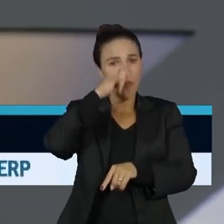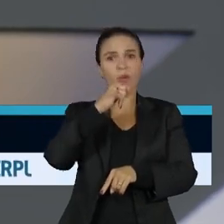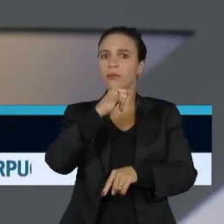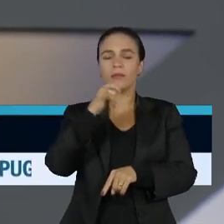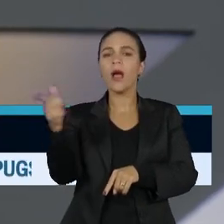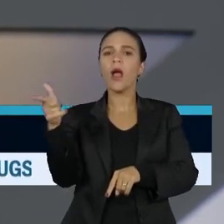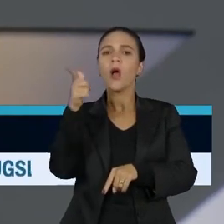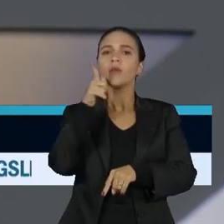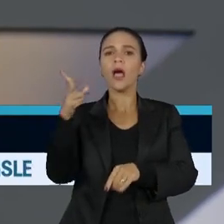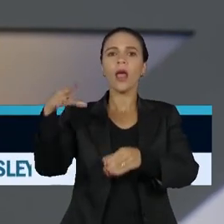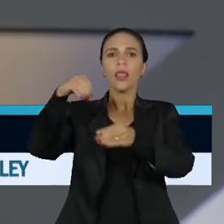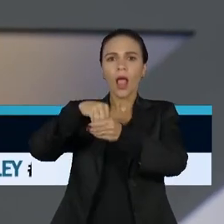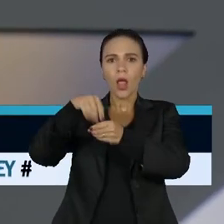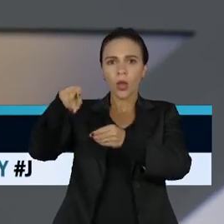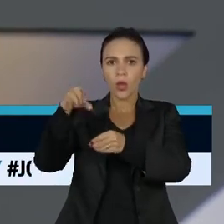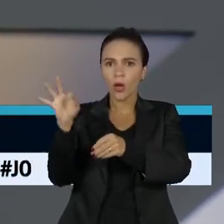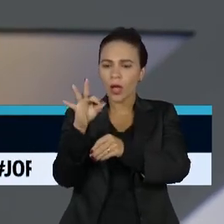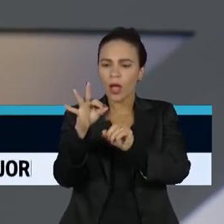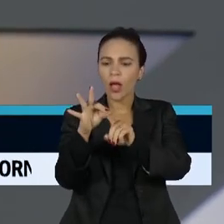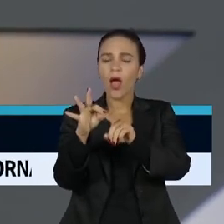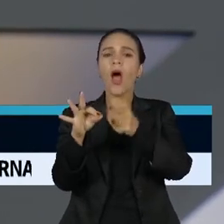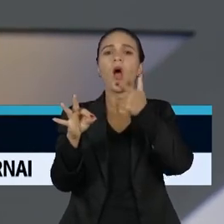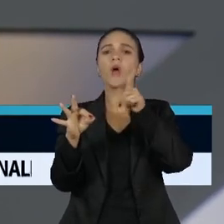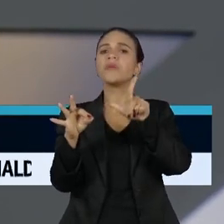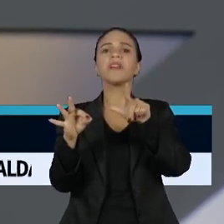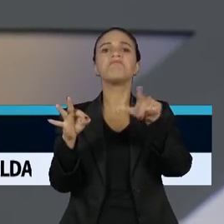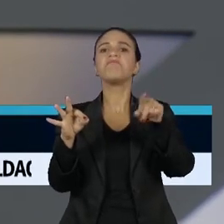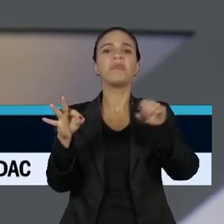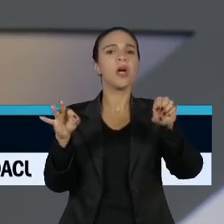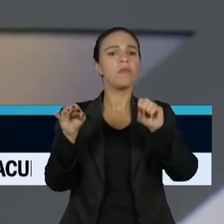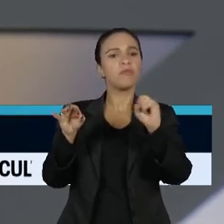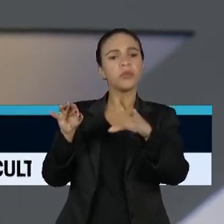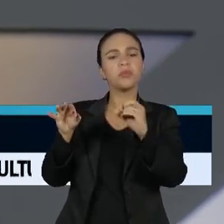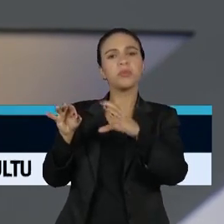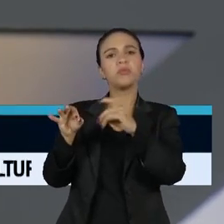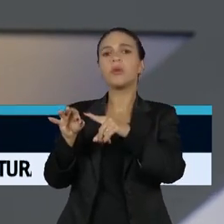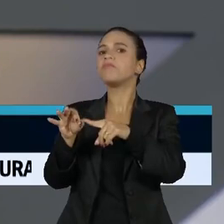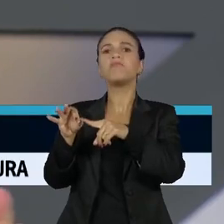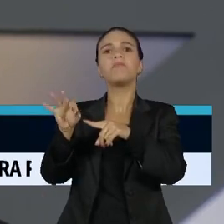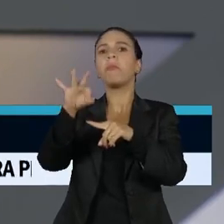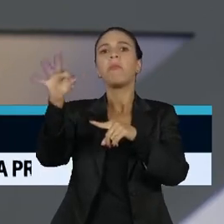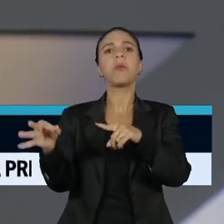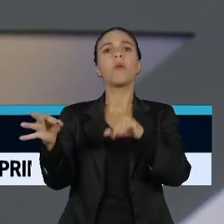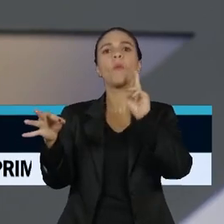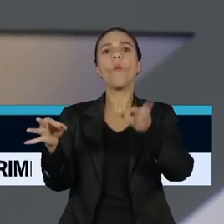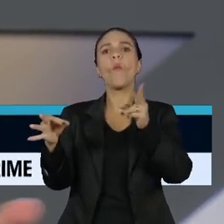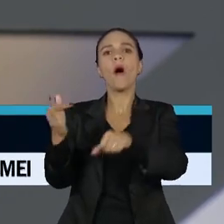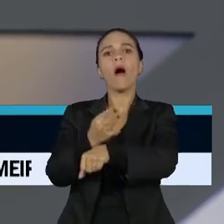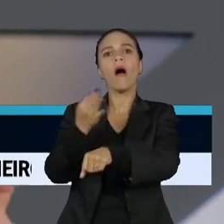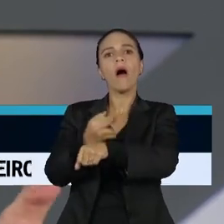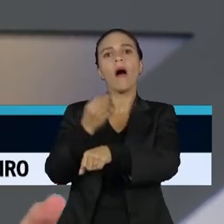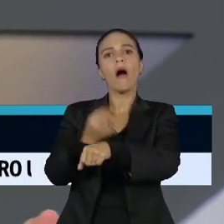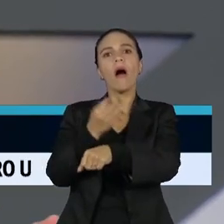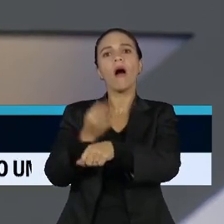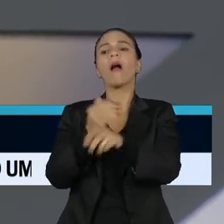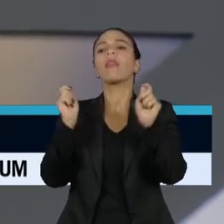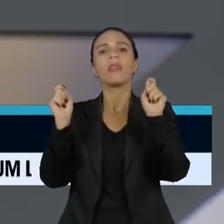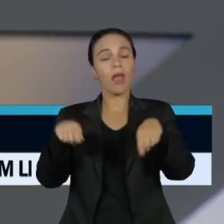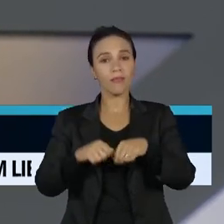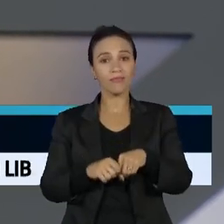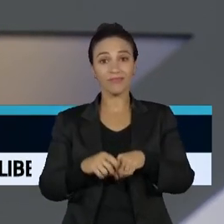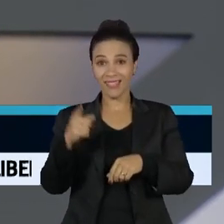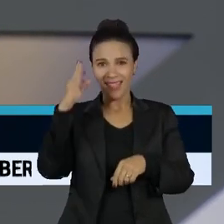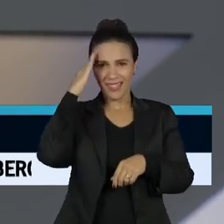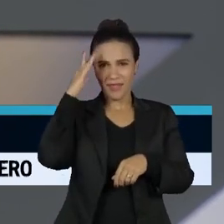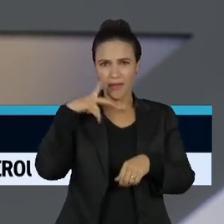inseticidas. E o DDT, que prometia acabar com as doenças infecciosas, tanto que o Prêmio Nobel ganhou